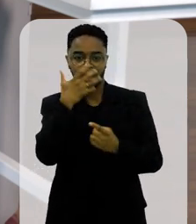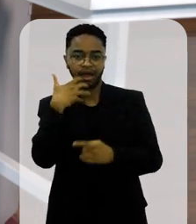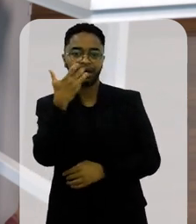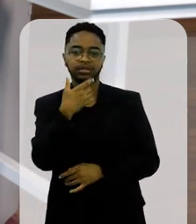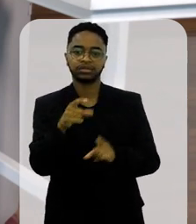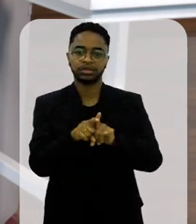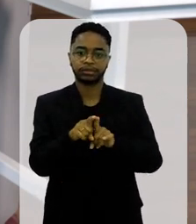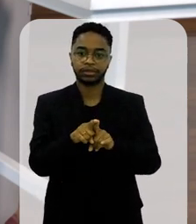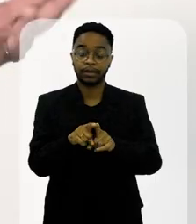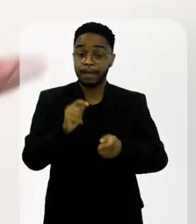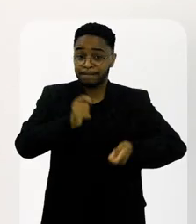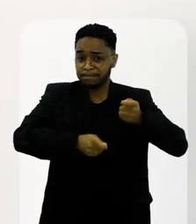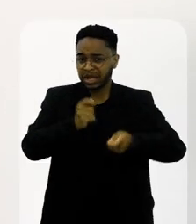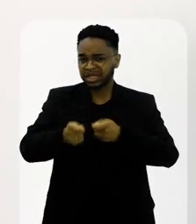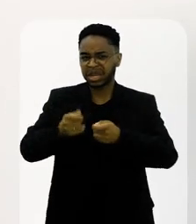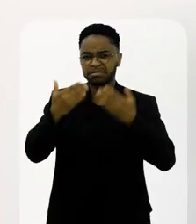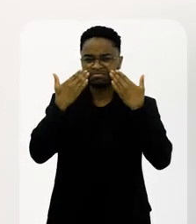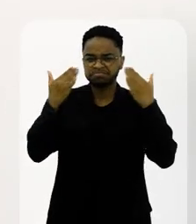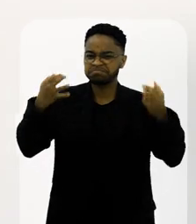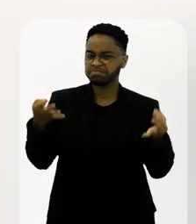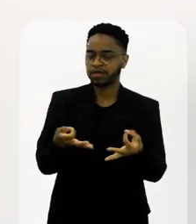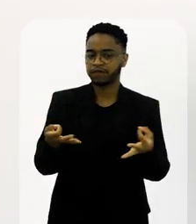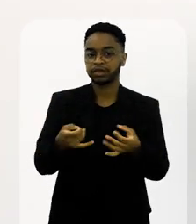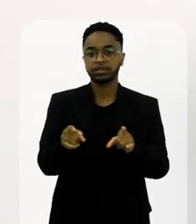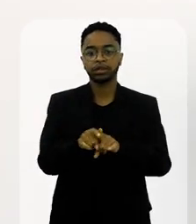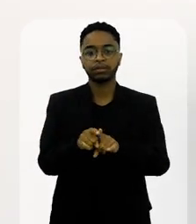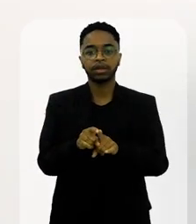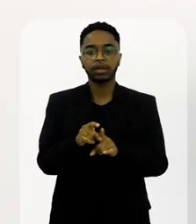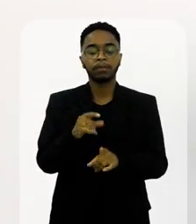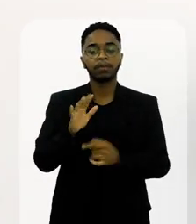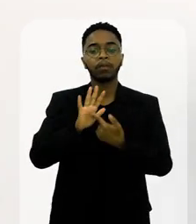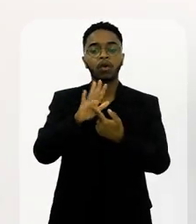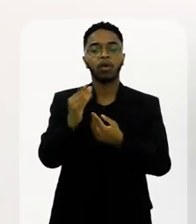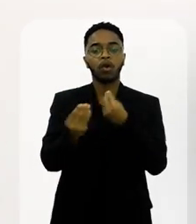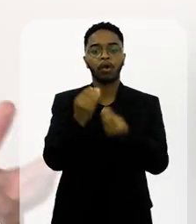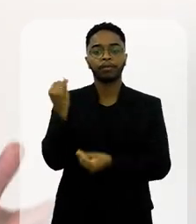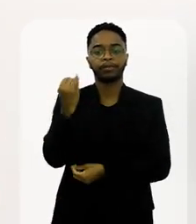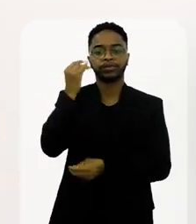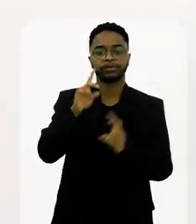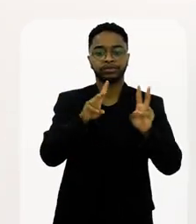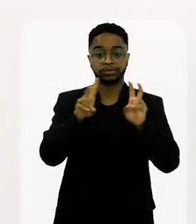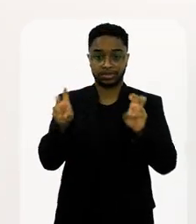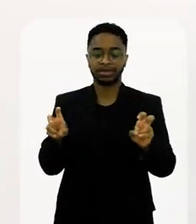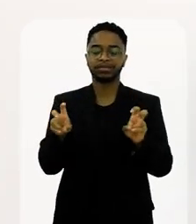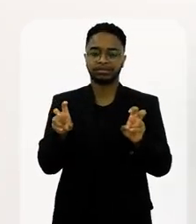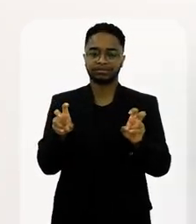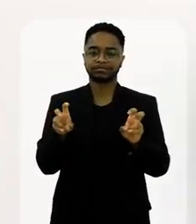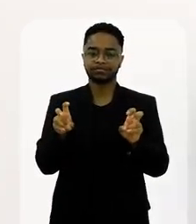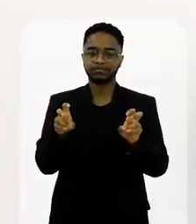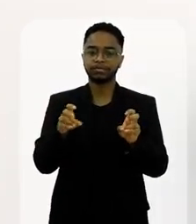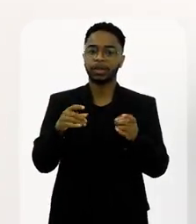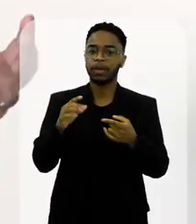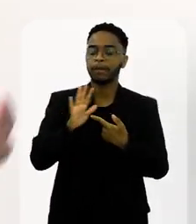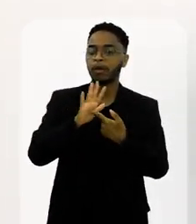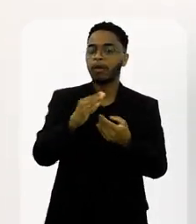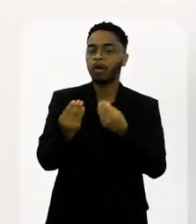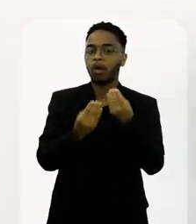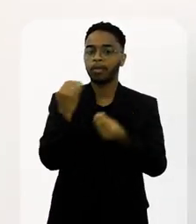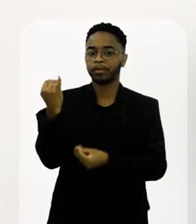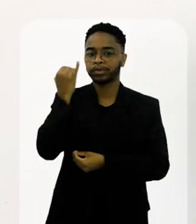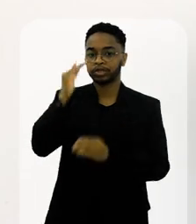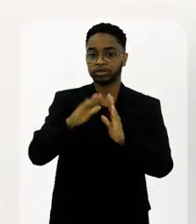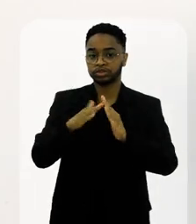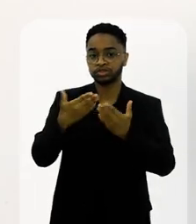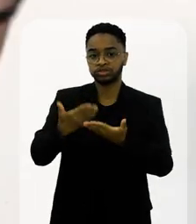impressionantes. A bateria naquele ano dá um show e a importância do que é aquele tema, né? A importância de a escola